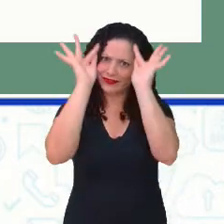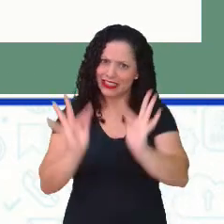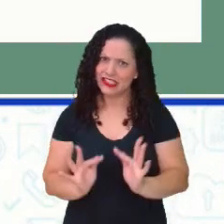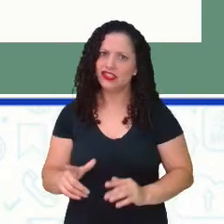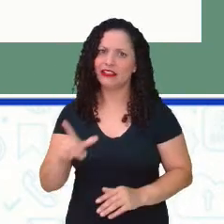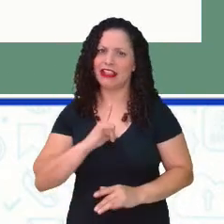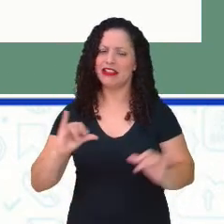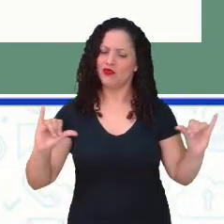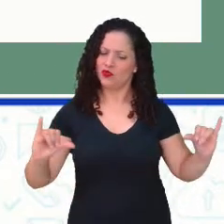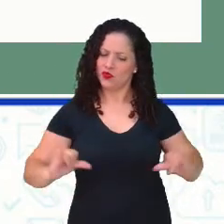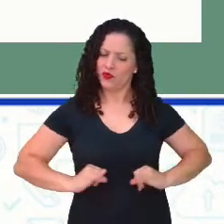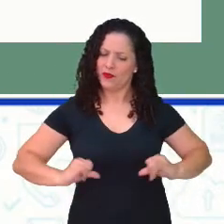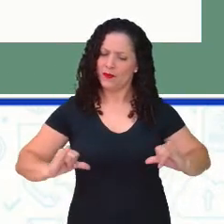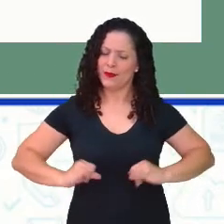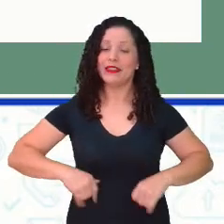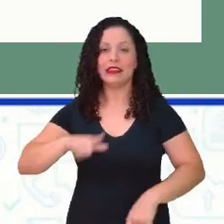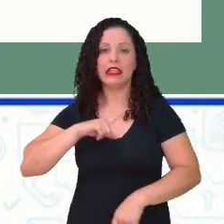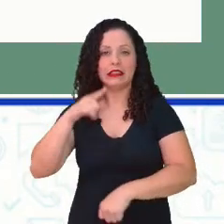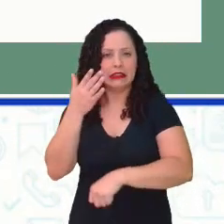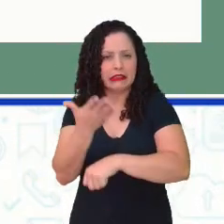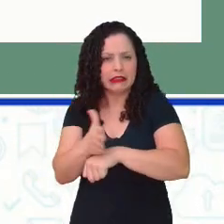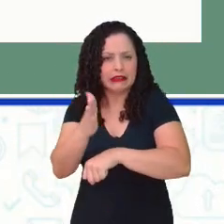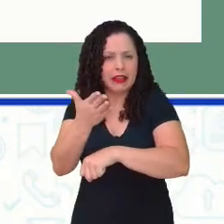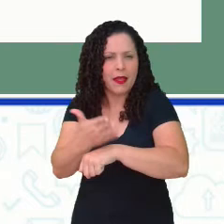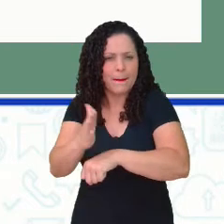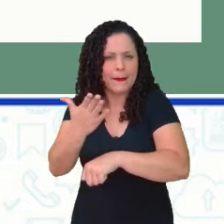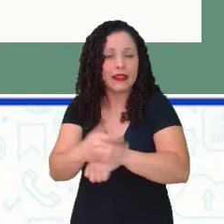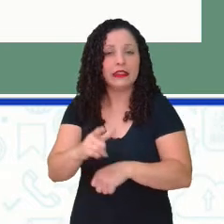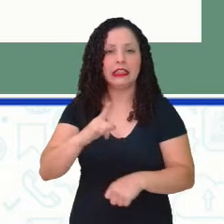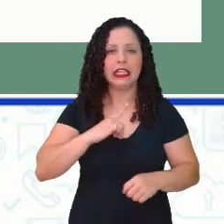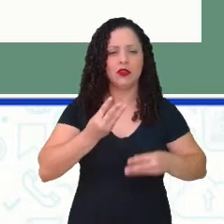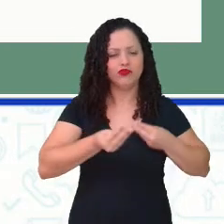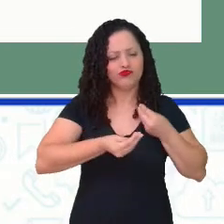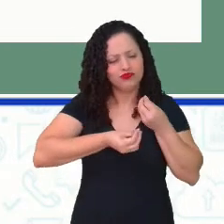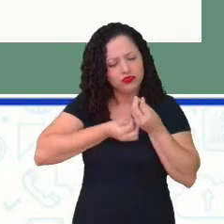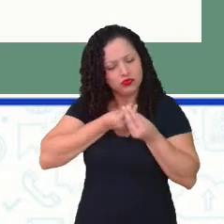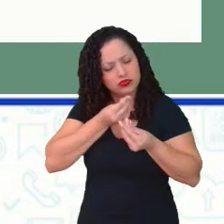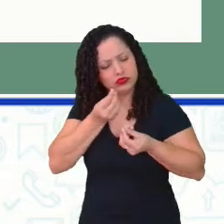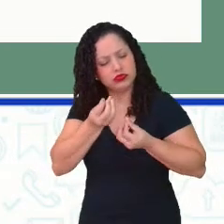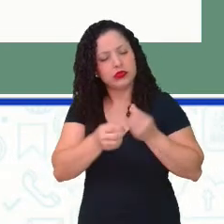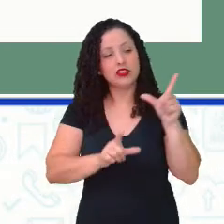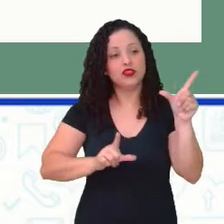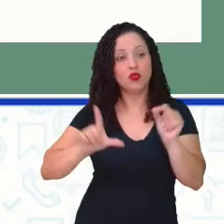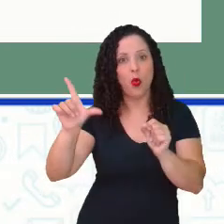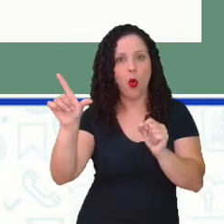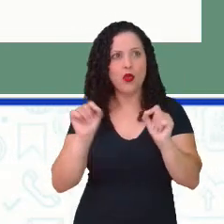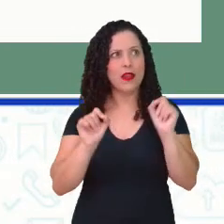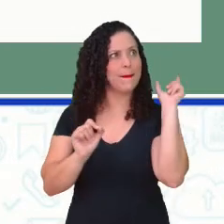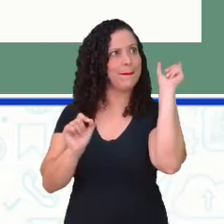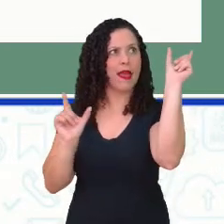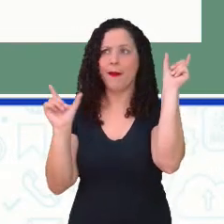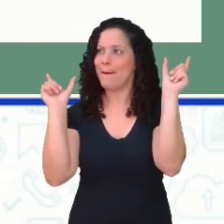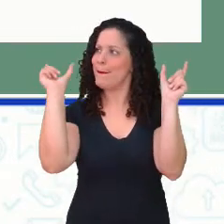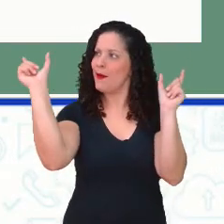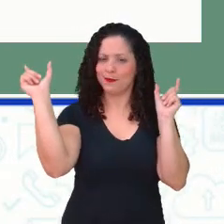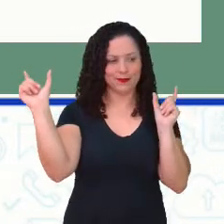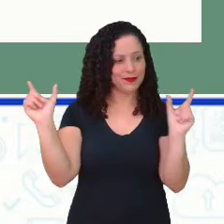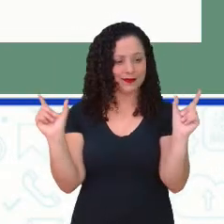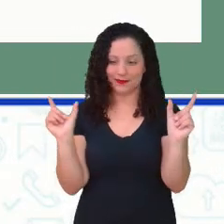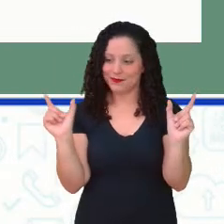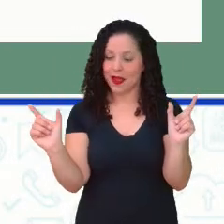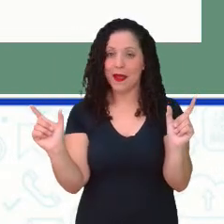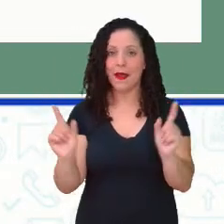Há um treinamento, um trabalho, uma escolha das palavras, mas ela diz assim,